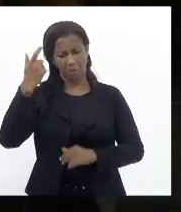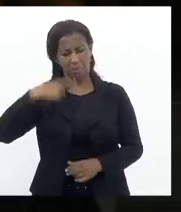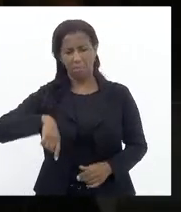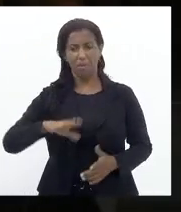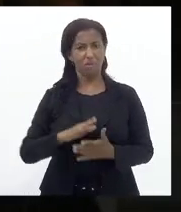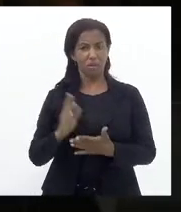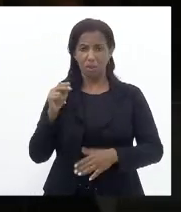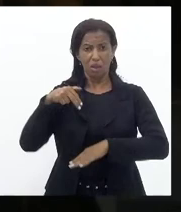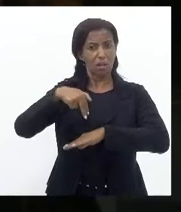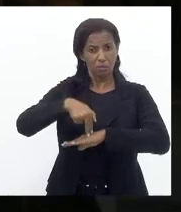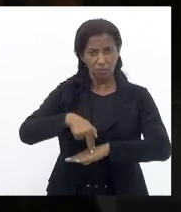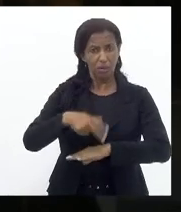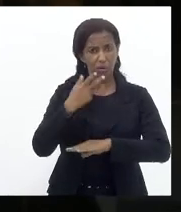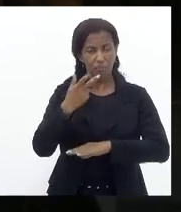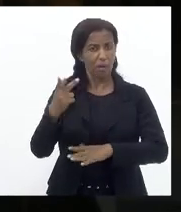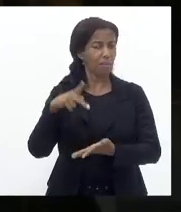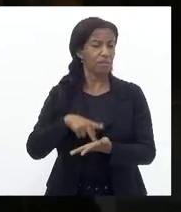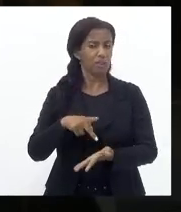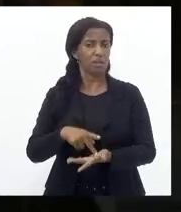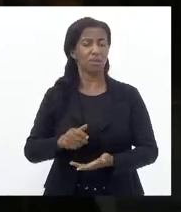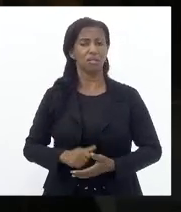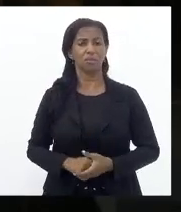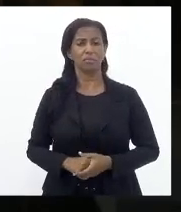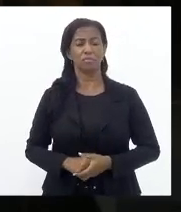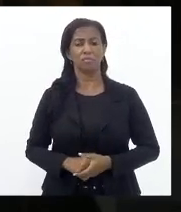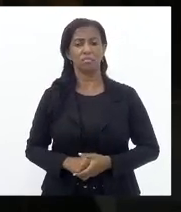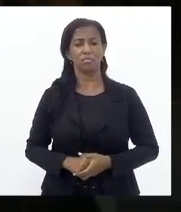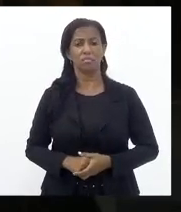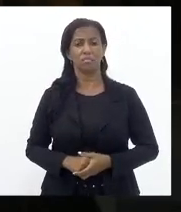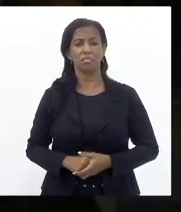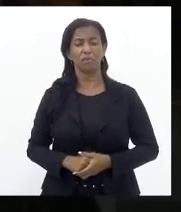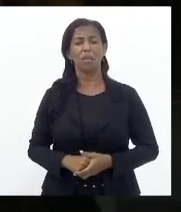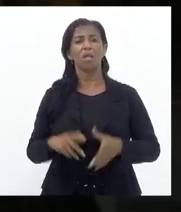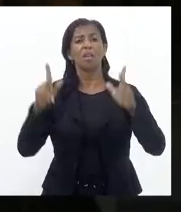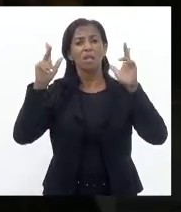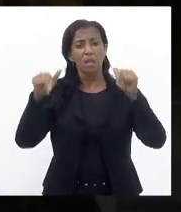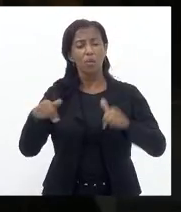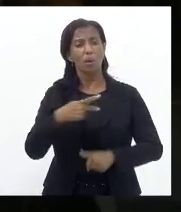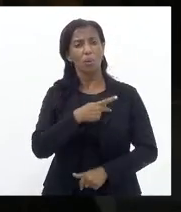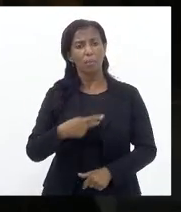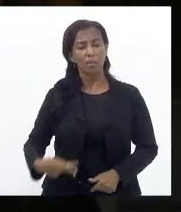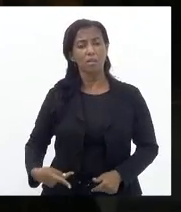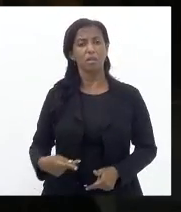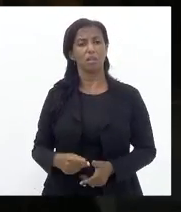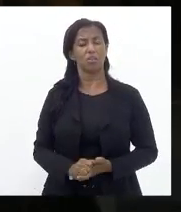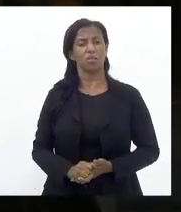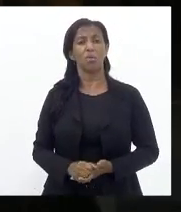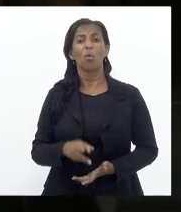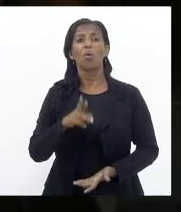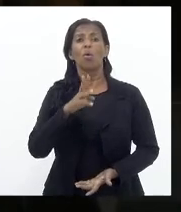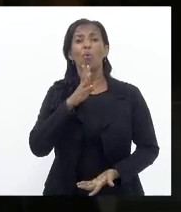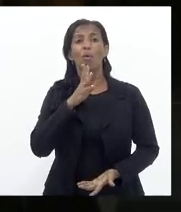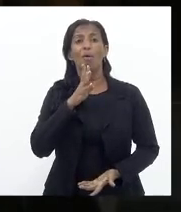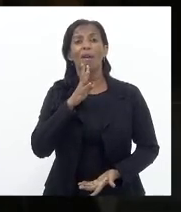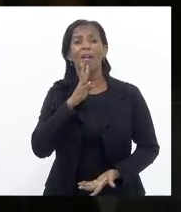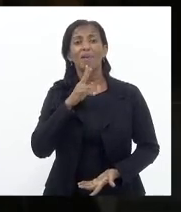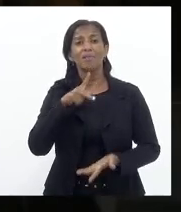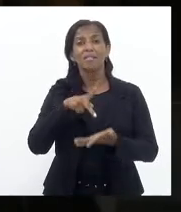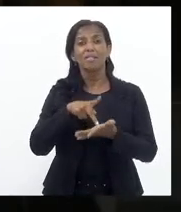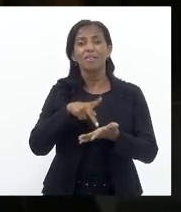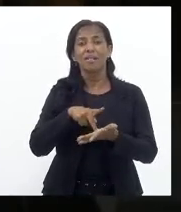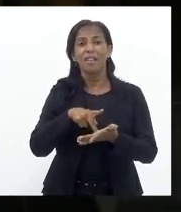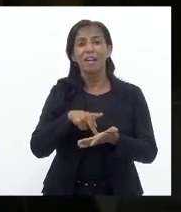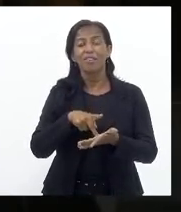Eu venho e utilizo A tribuna E falo a verdade Como bem diz O nosso presidente Da república Conhecereis a verdade E a verdade